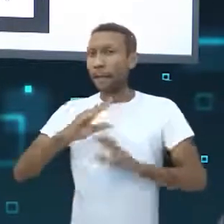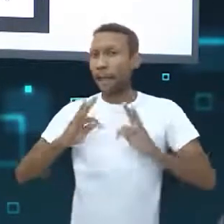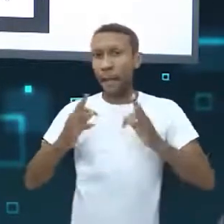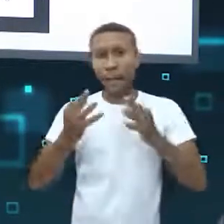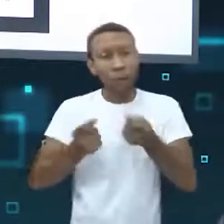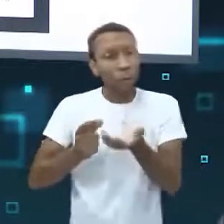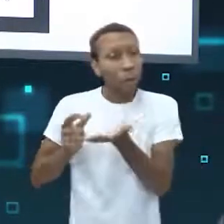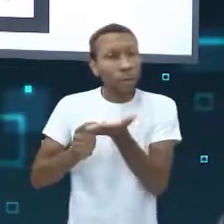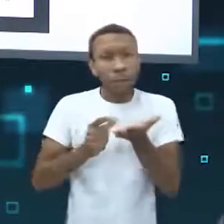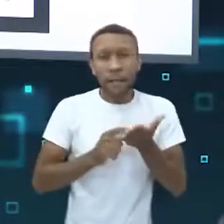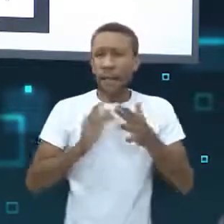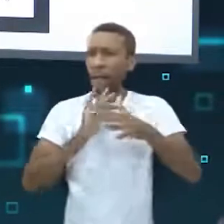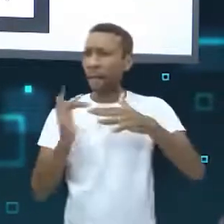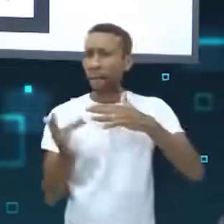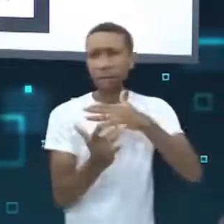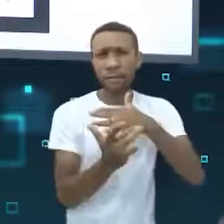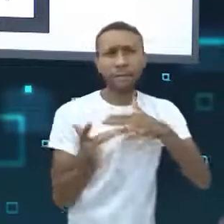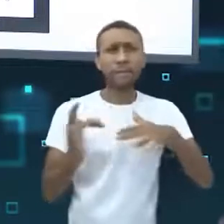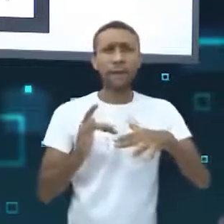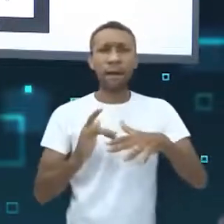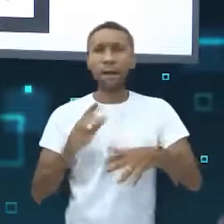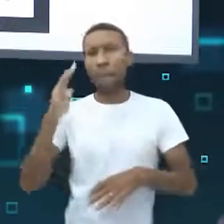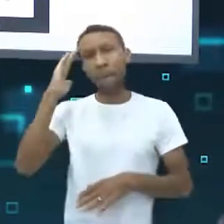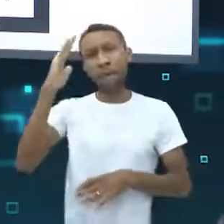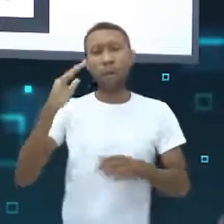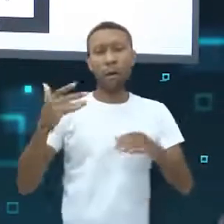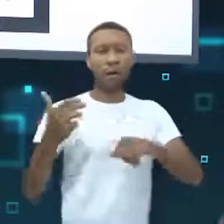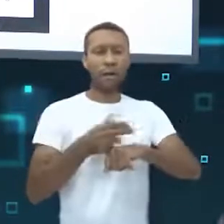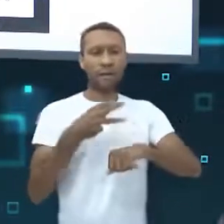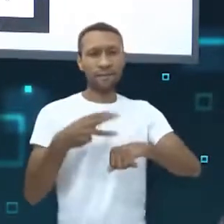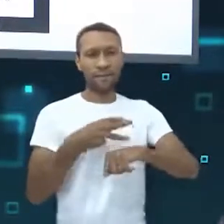praticamente todas as redes sociais, até mesmo no WhatsApp.